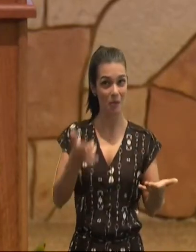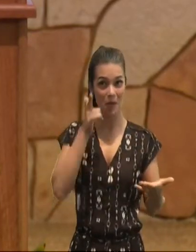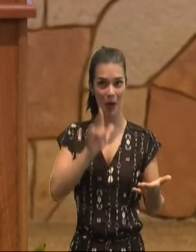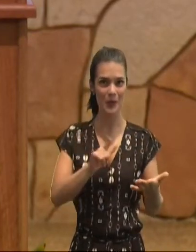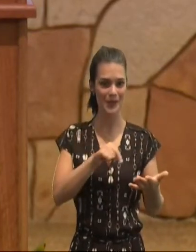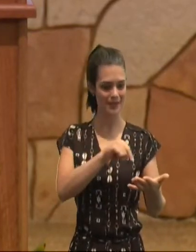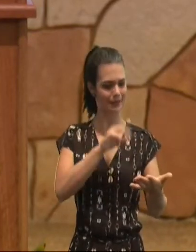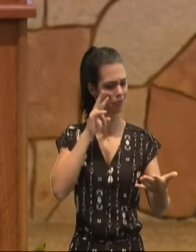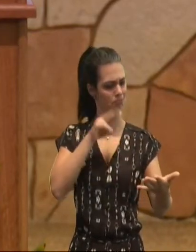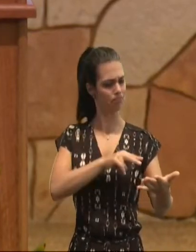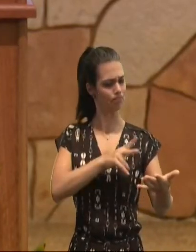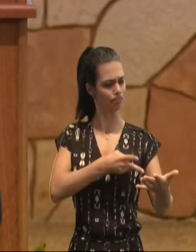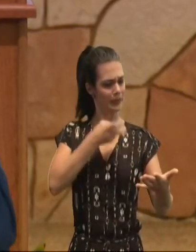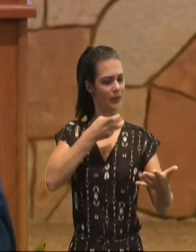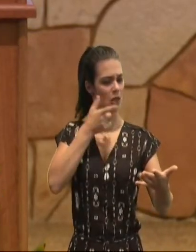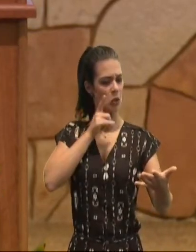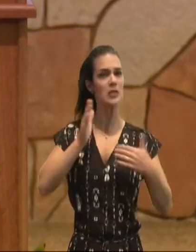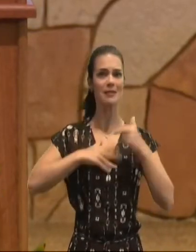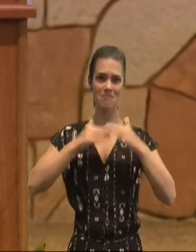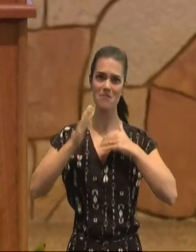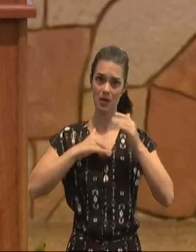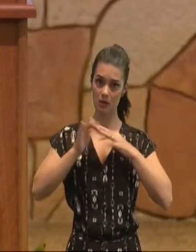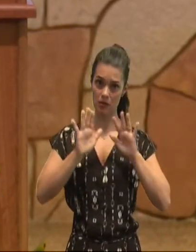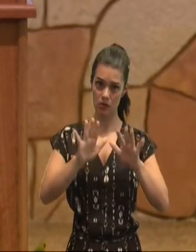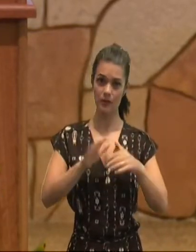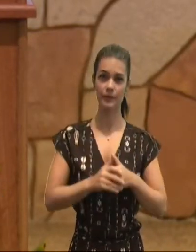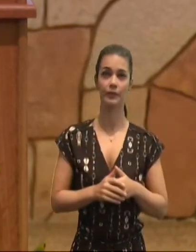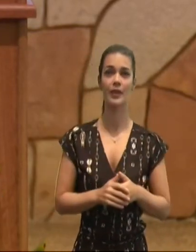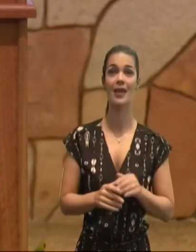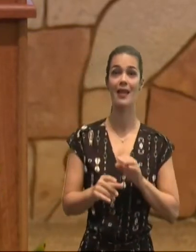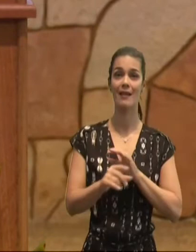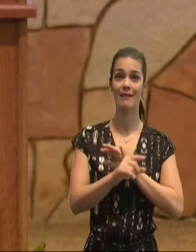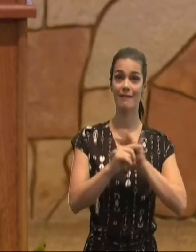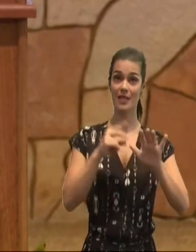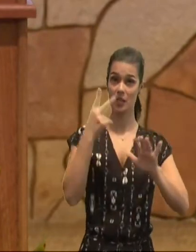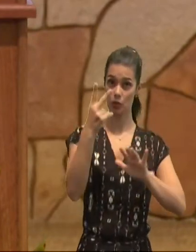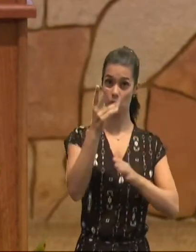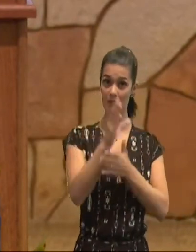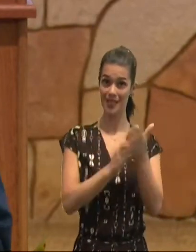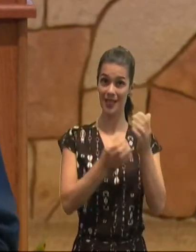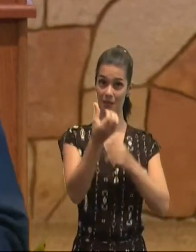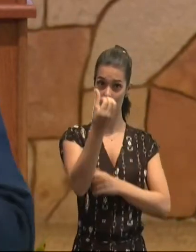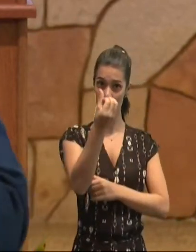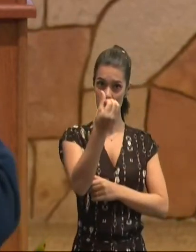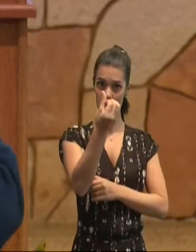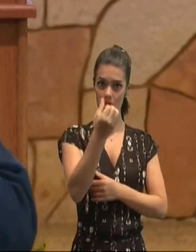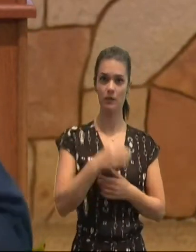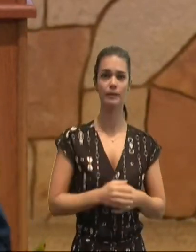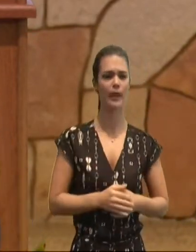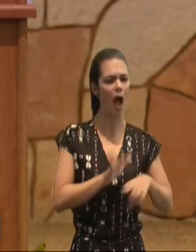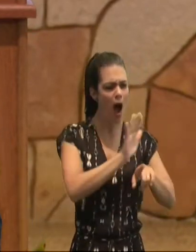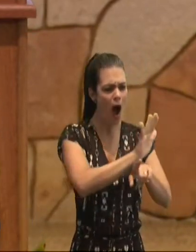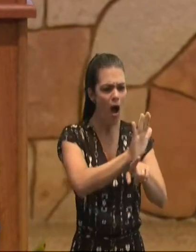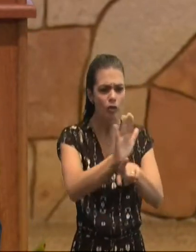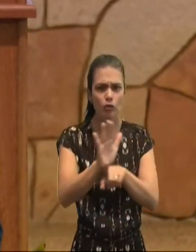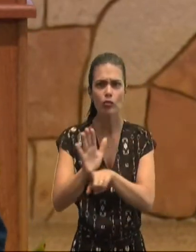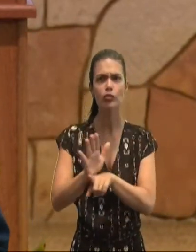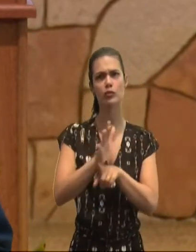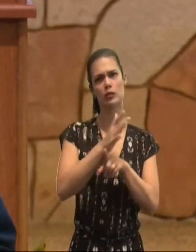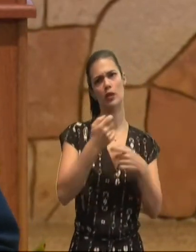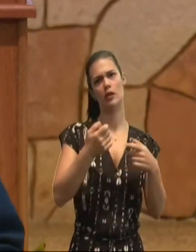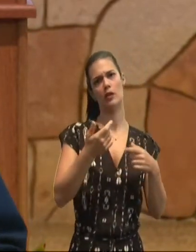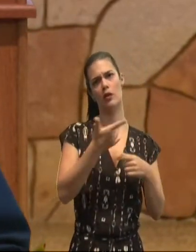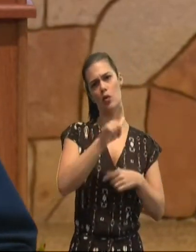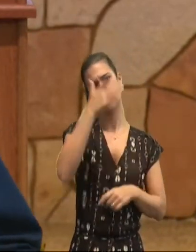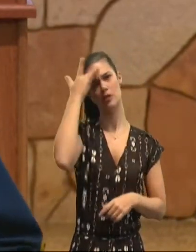Paulo, diz o verso 2, e eu quero, aplicar isso para nós, levai as cargas, uns dos outros, e assim, cumprireis a lei de Cristo,